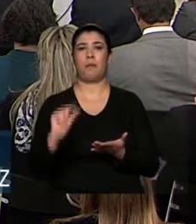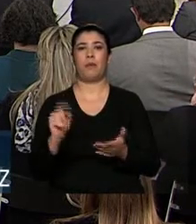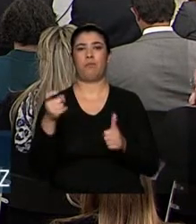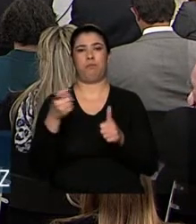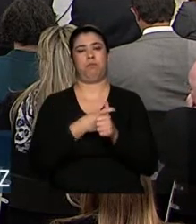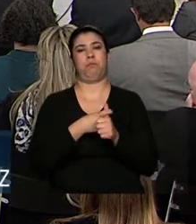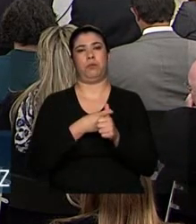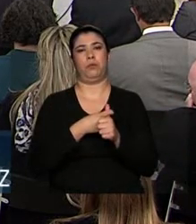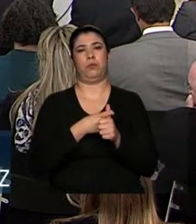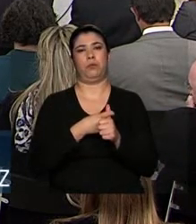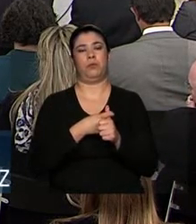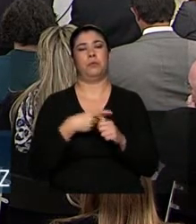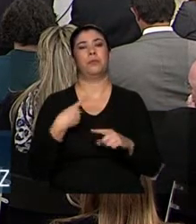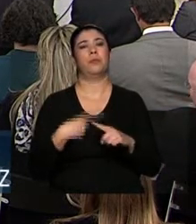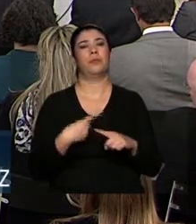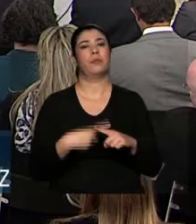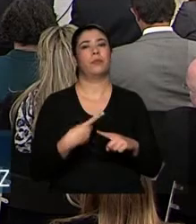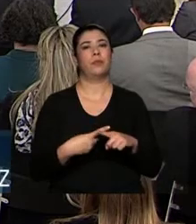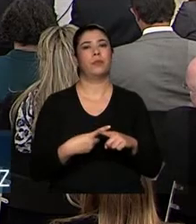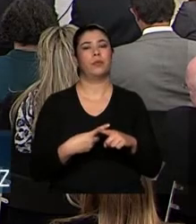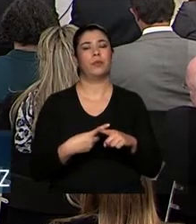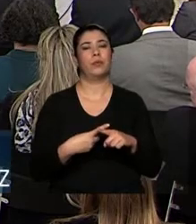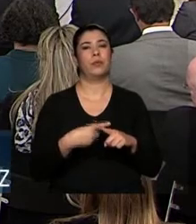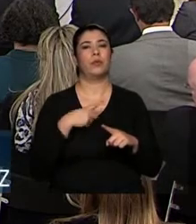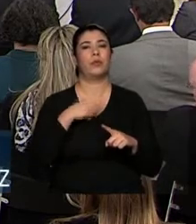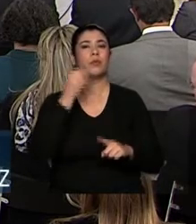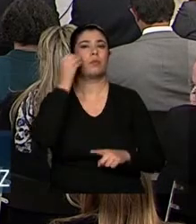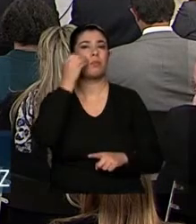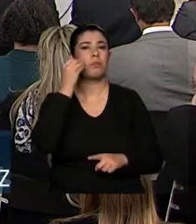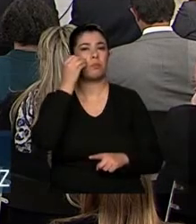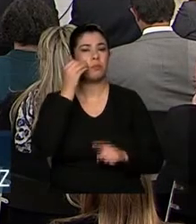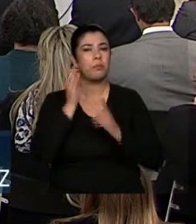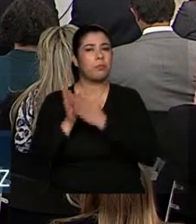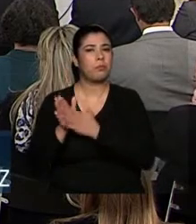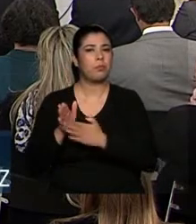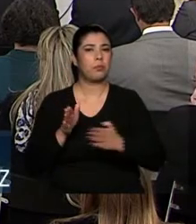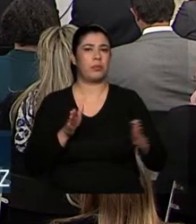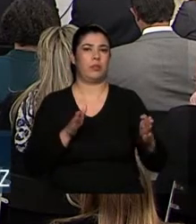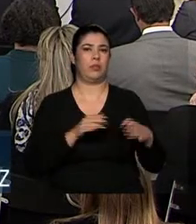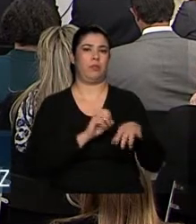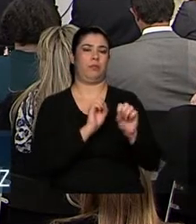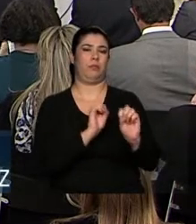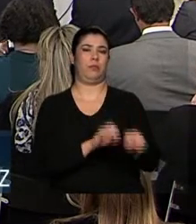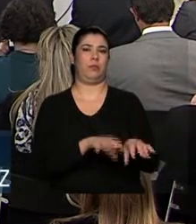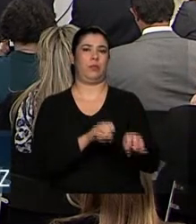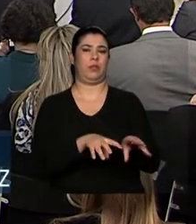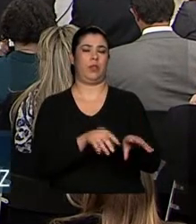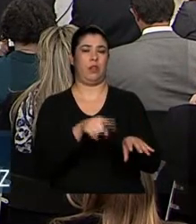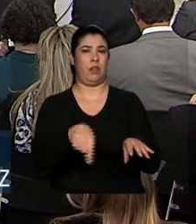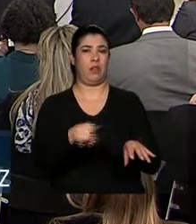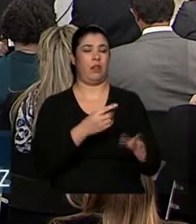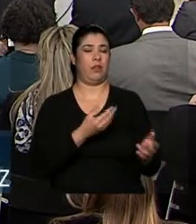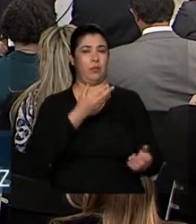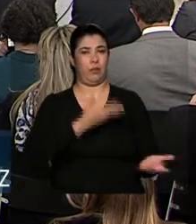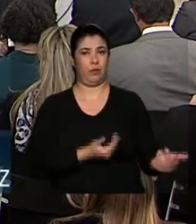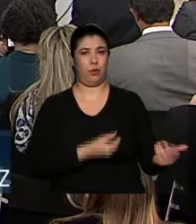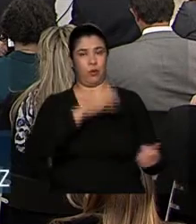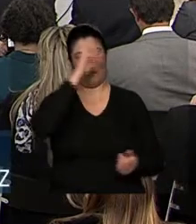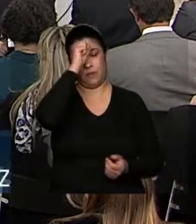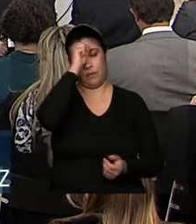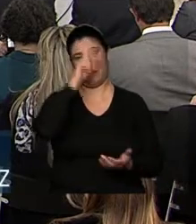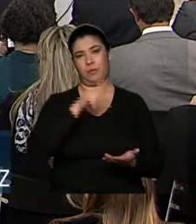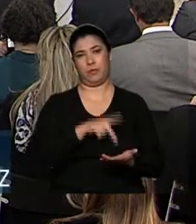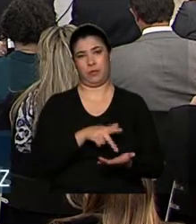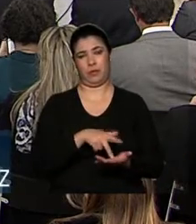haverá um período de ensino, ou seja, de aprendizagem, propriamente